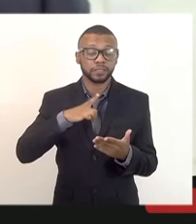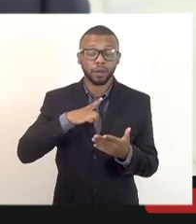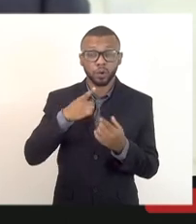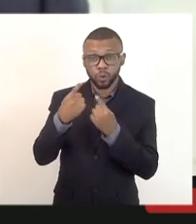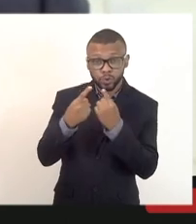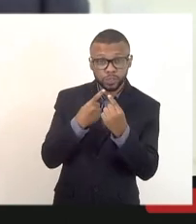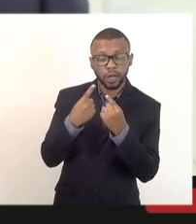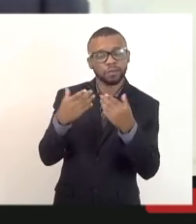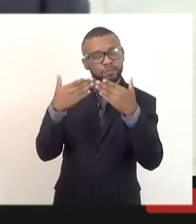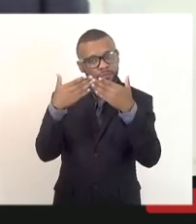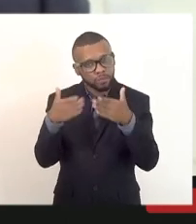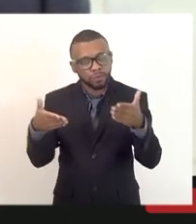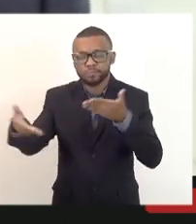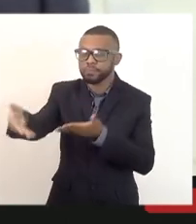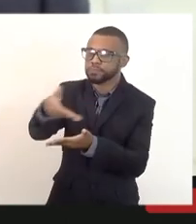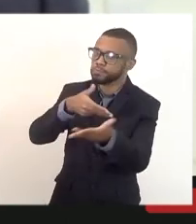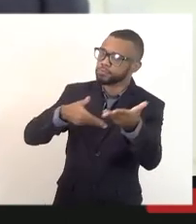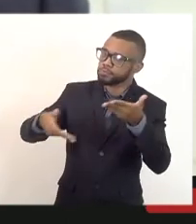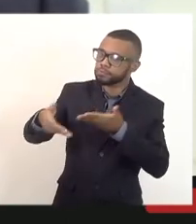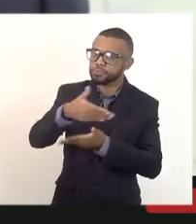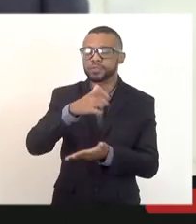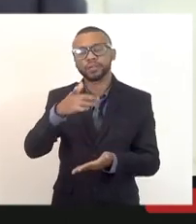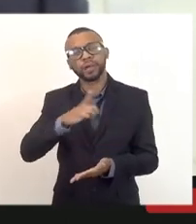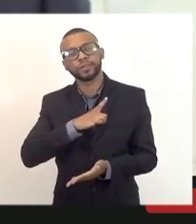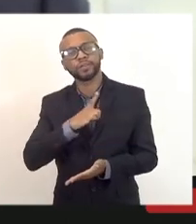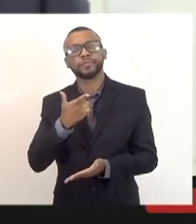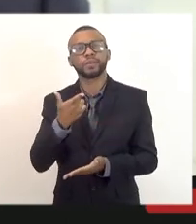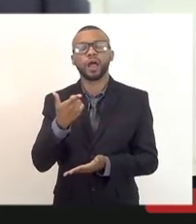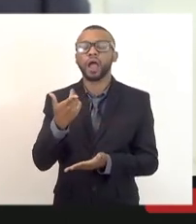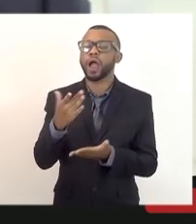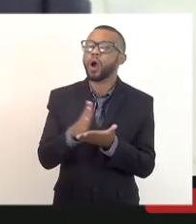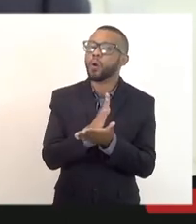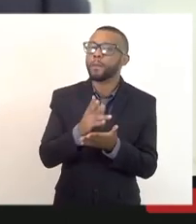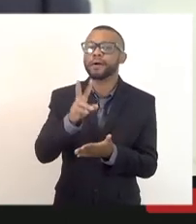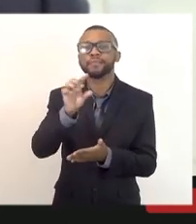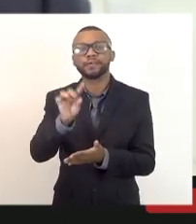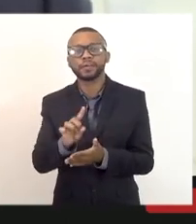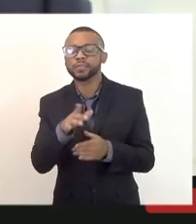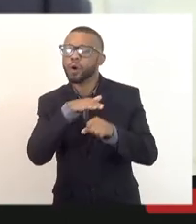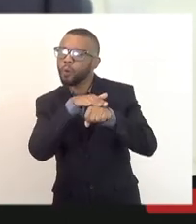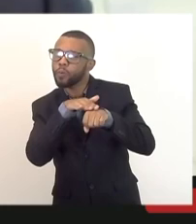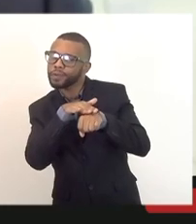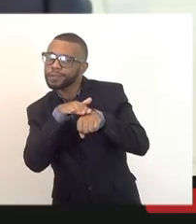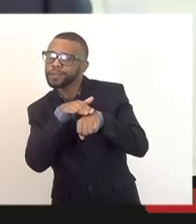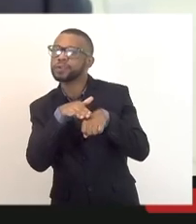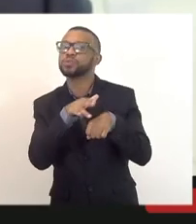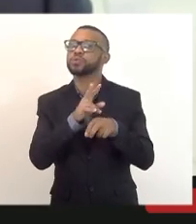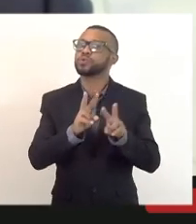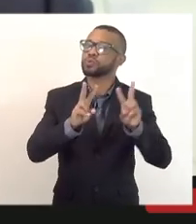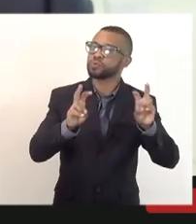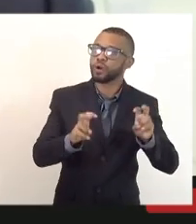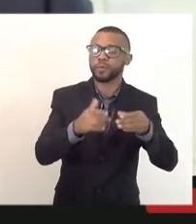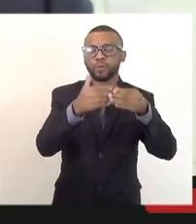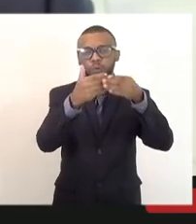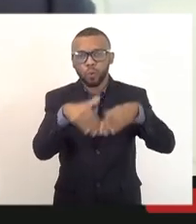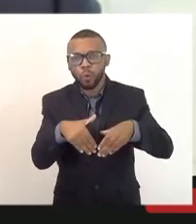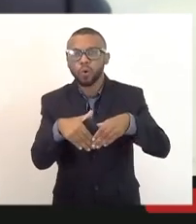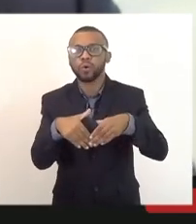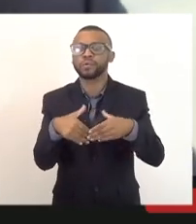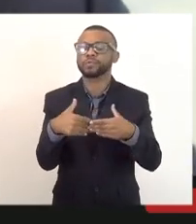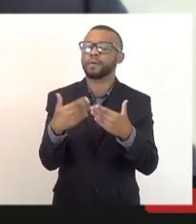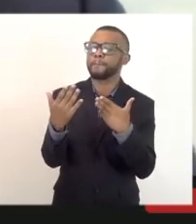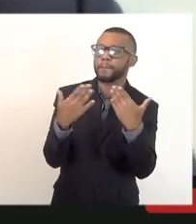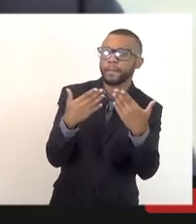para dialogar. Já estive lá algumas vezes conversando sobre outros concursos e interagindo de forma muito cordial, muito franca, sem formalidade